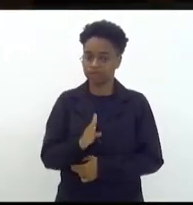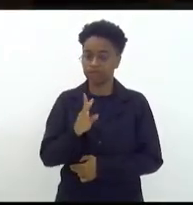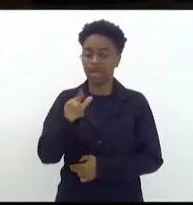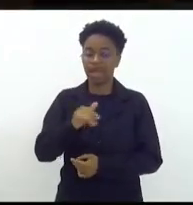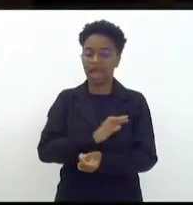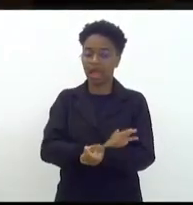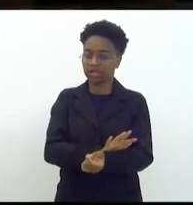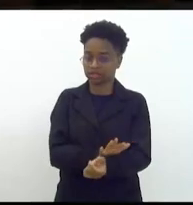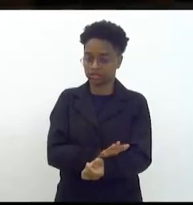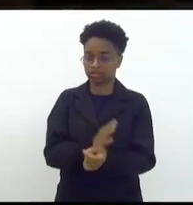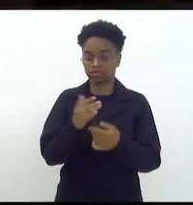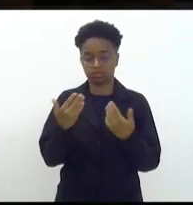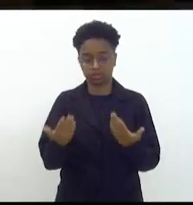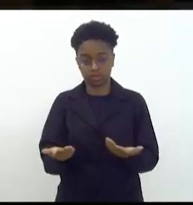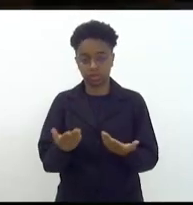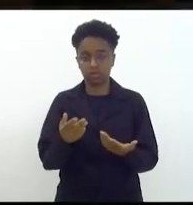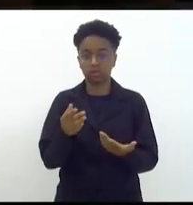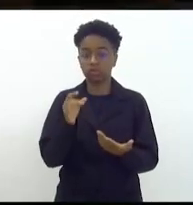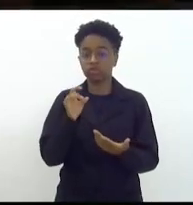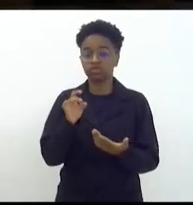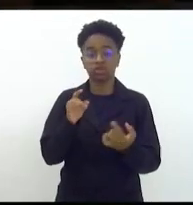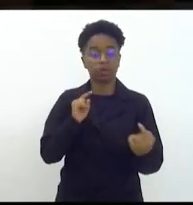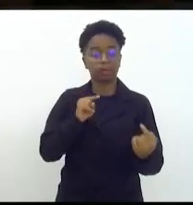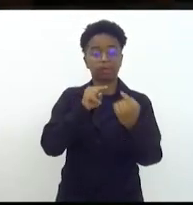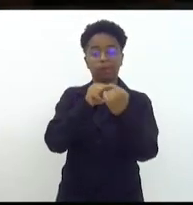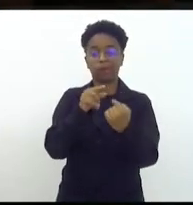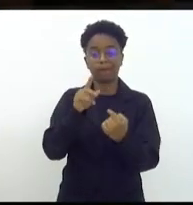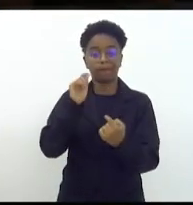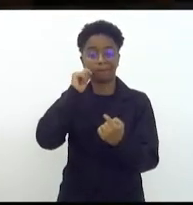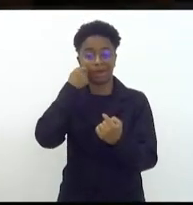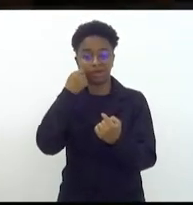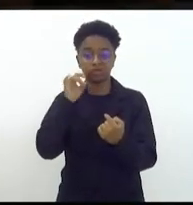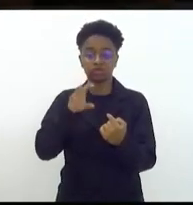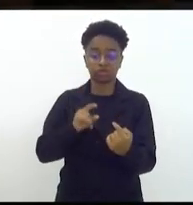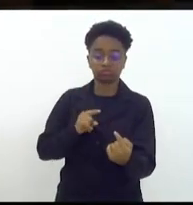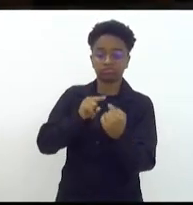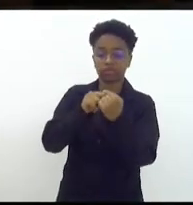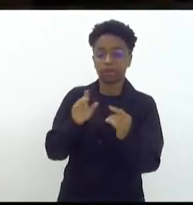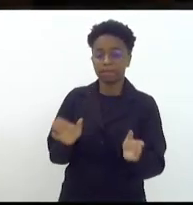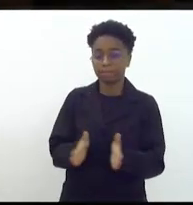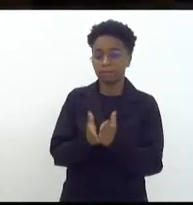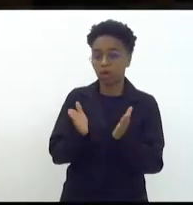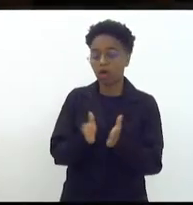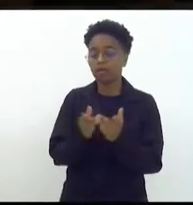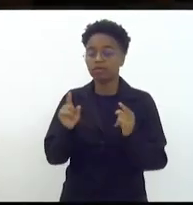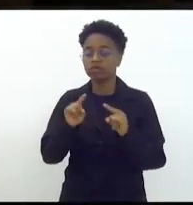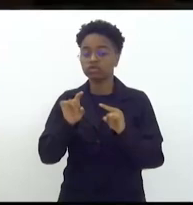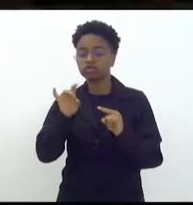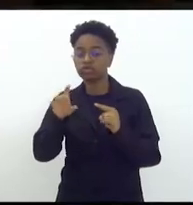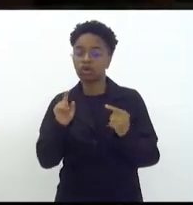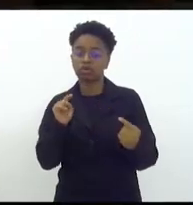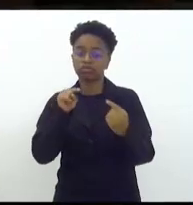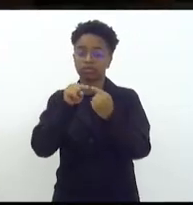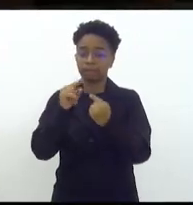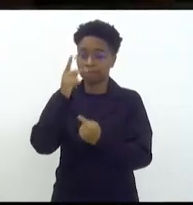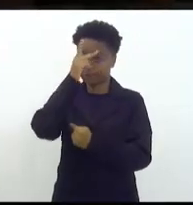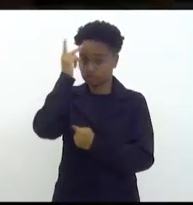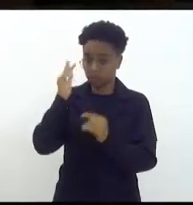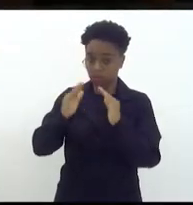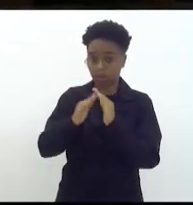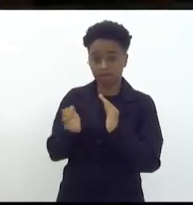racismo então só se reconhece preto só se reconhece pobre só se reconhece aqueles que estão na favela da periferia